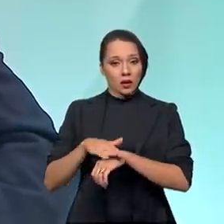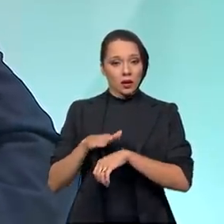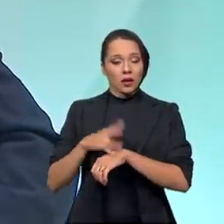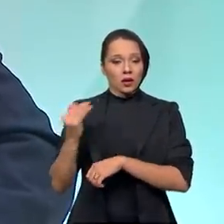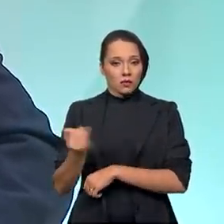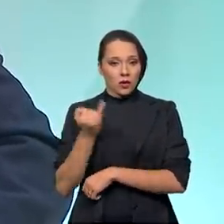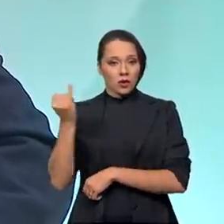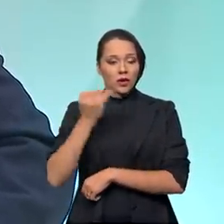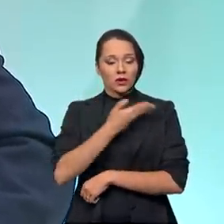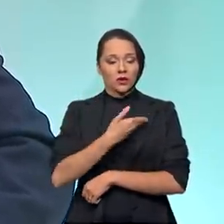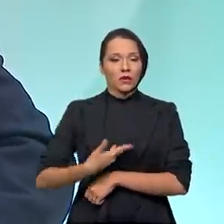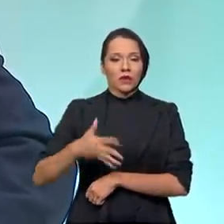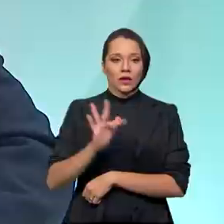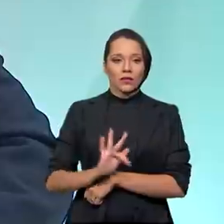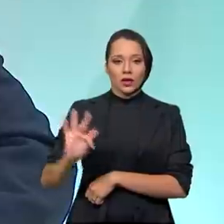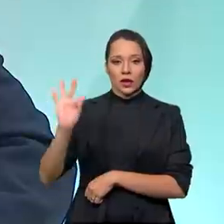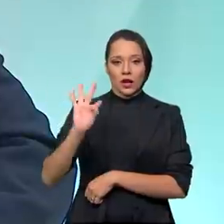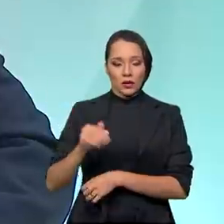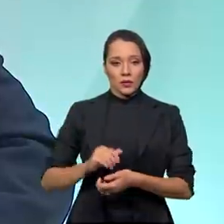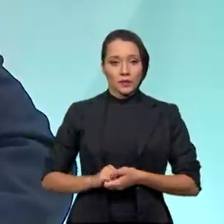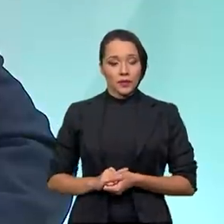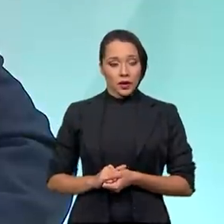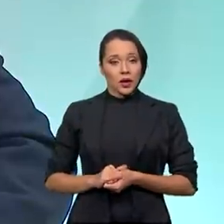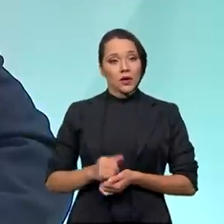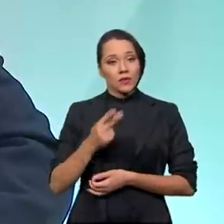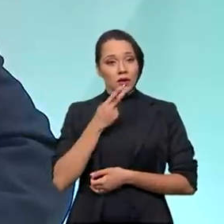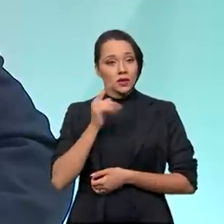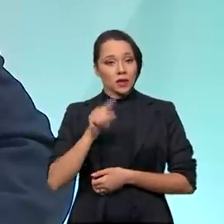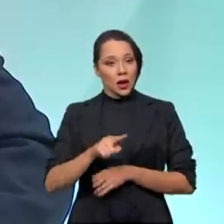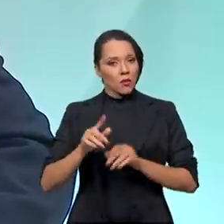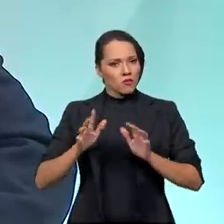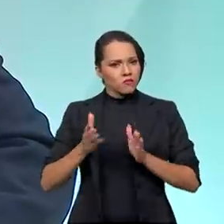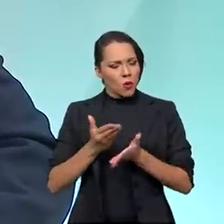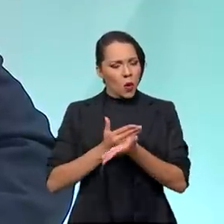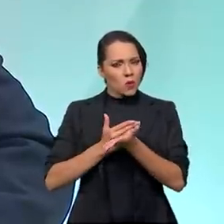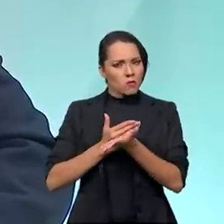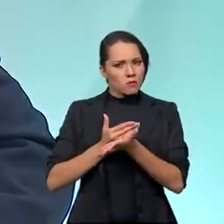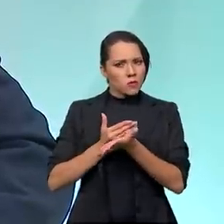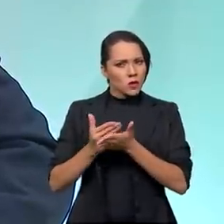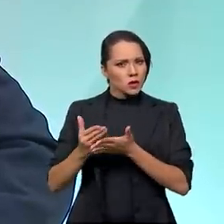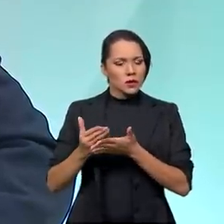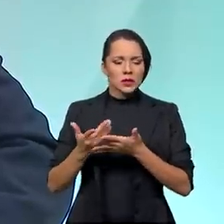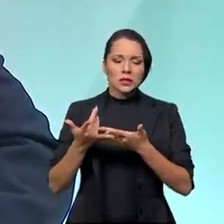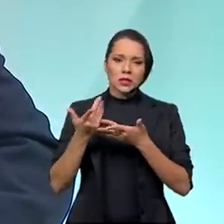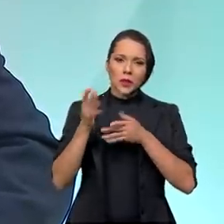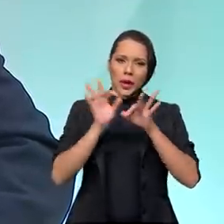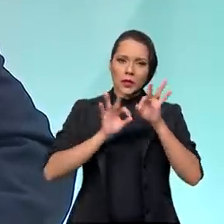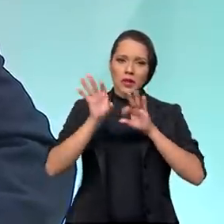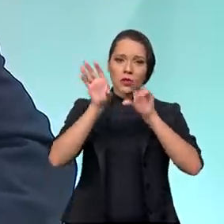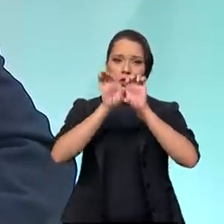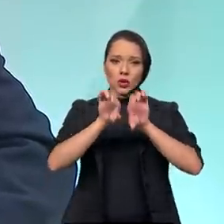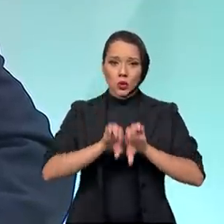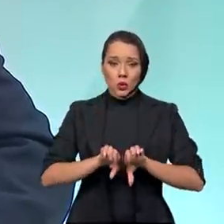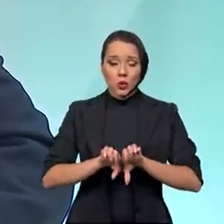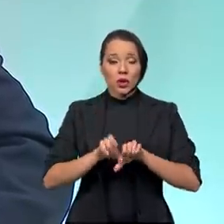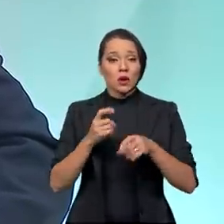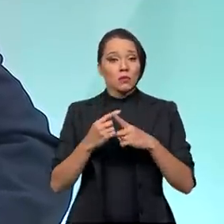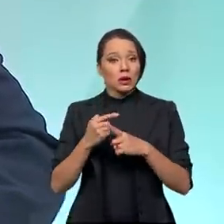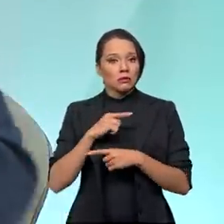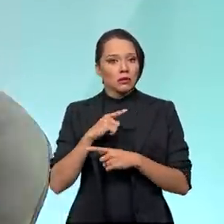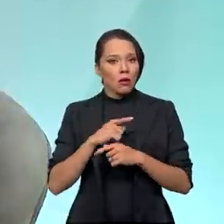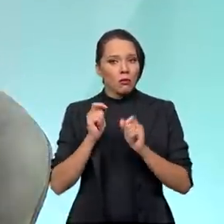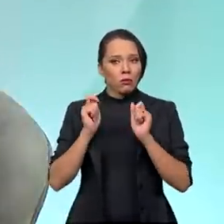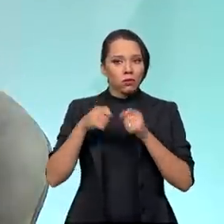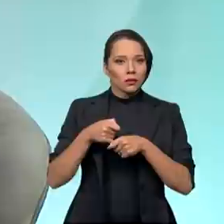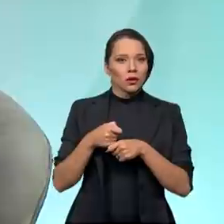importante do governo federal, eu diria uma iniciativa estruturante, porque ela tem o potencial,